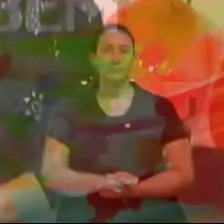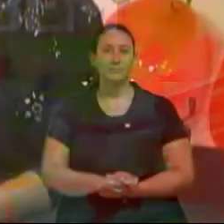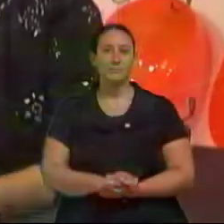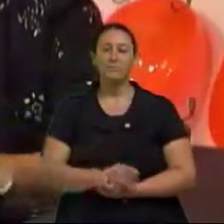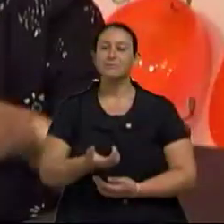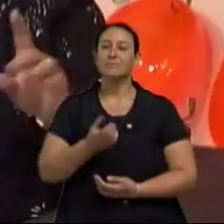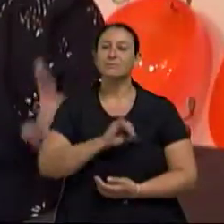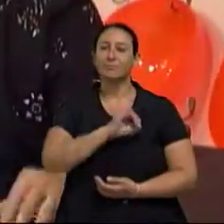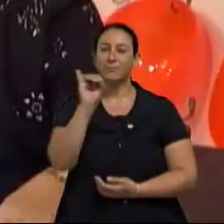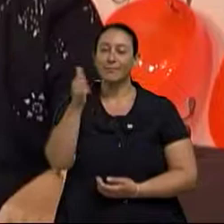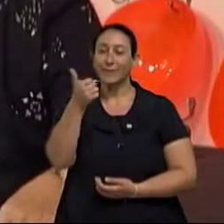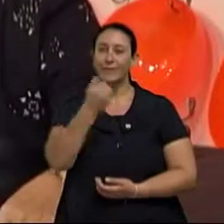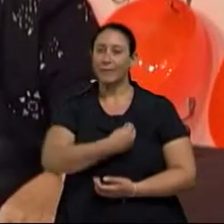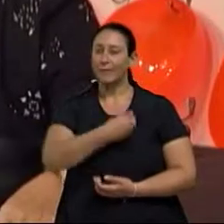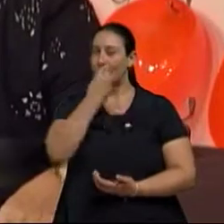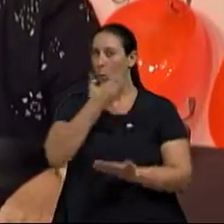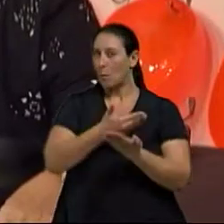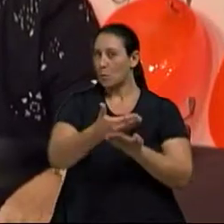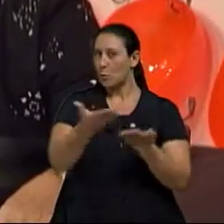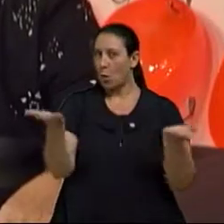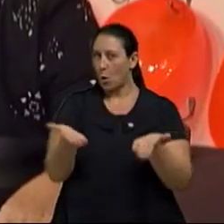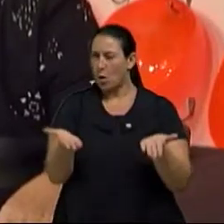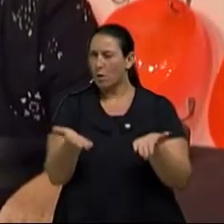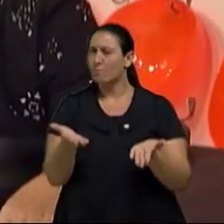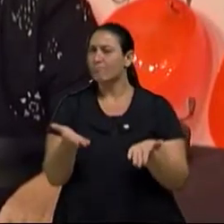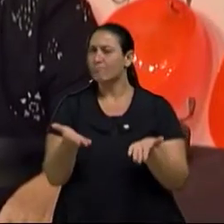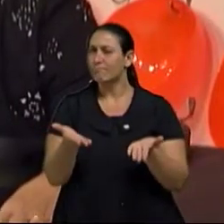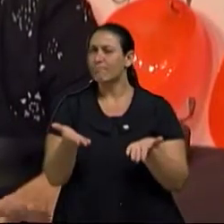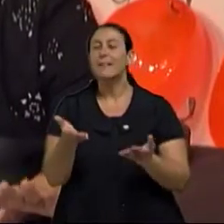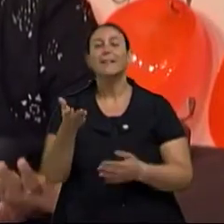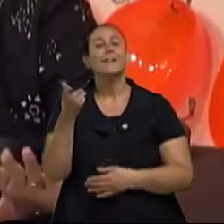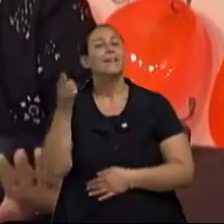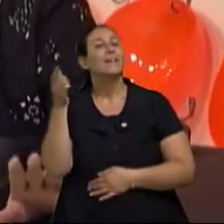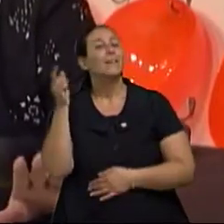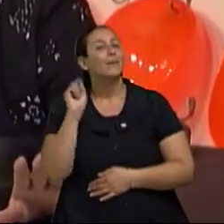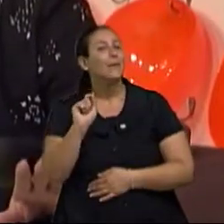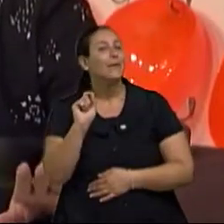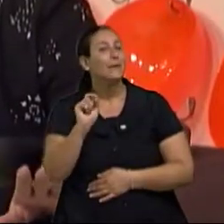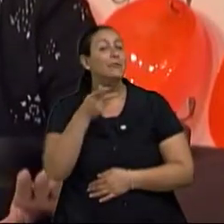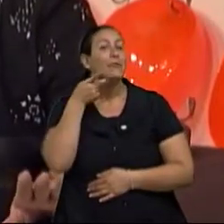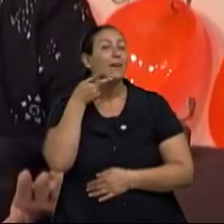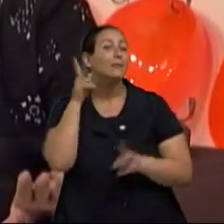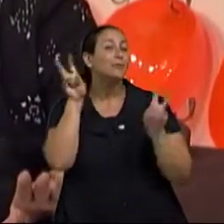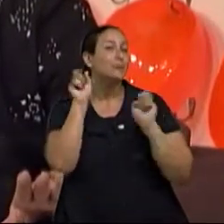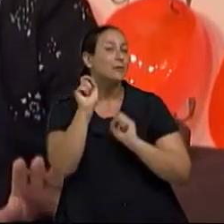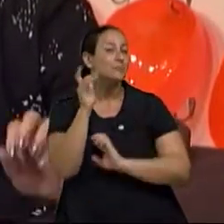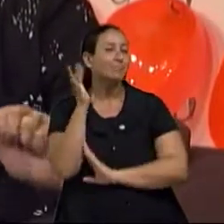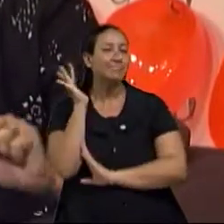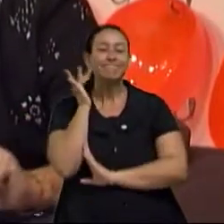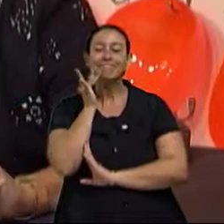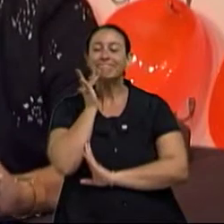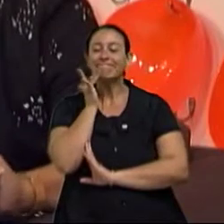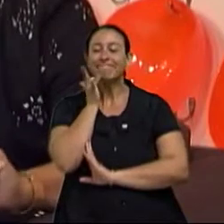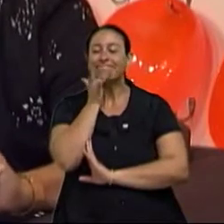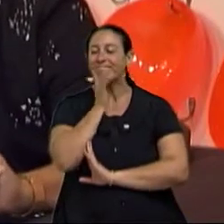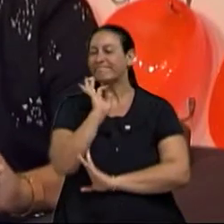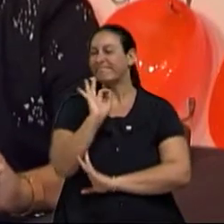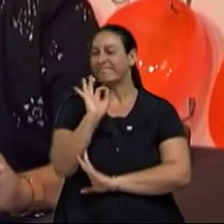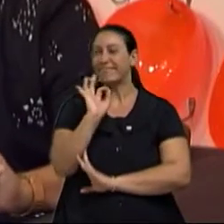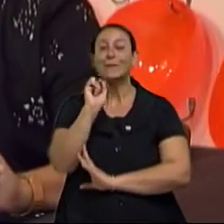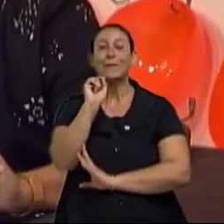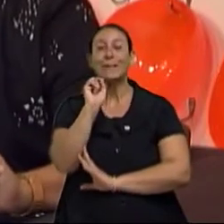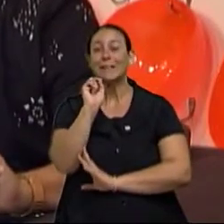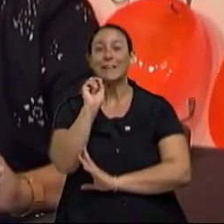O Viva Bem está começando e hoje, hum, uma delícia de programa, vamos falar dos